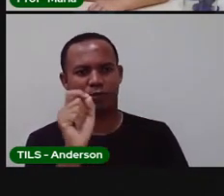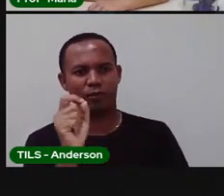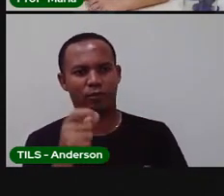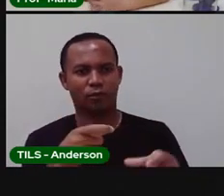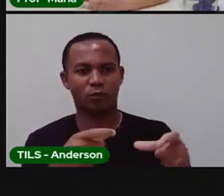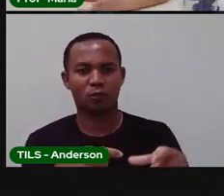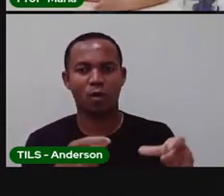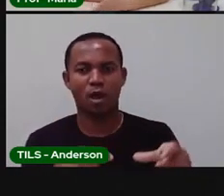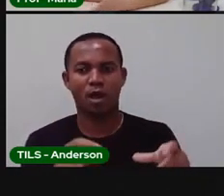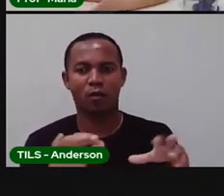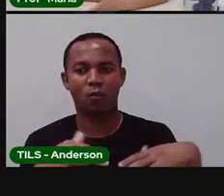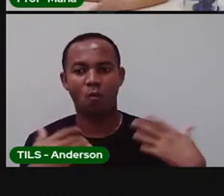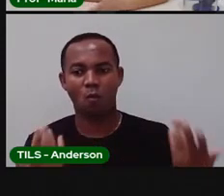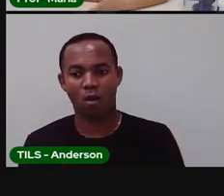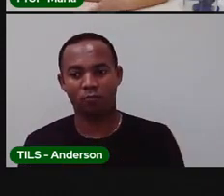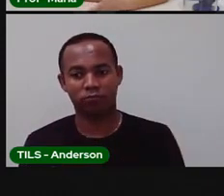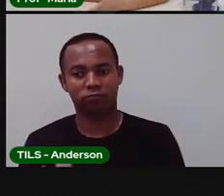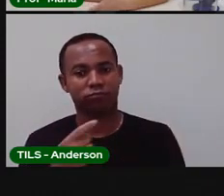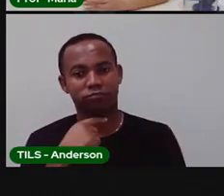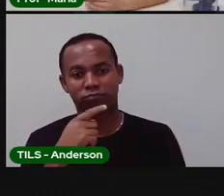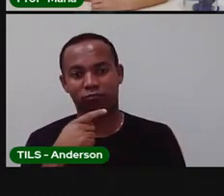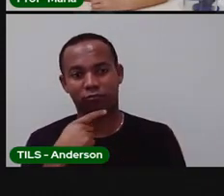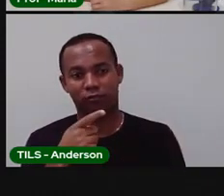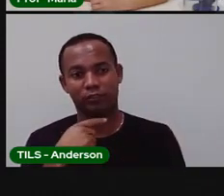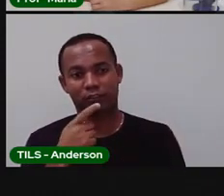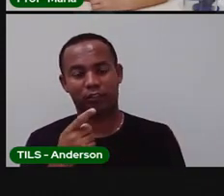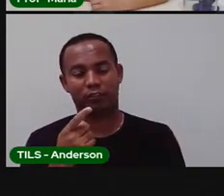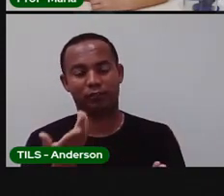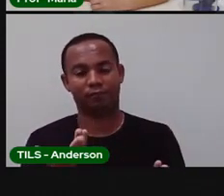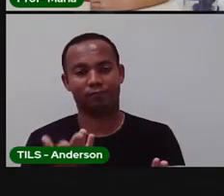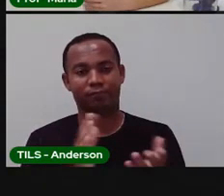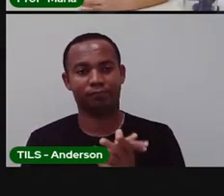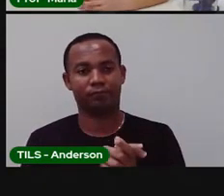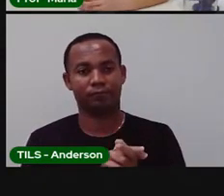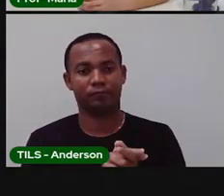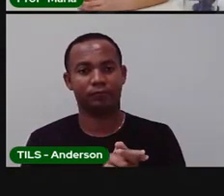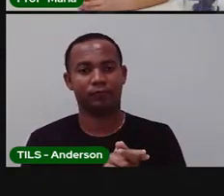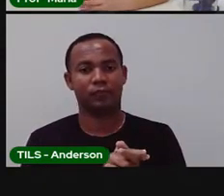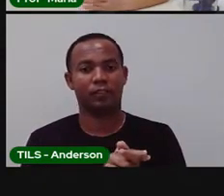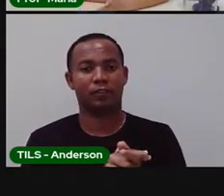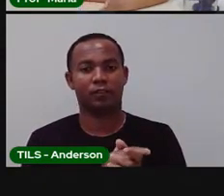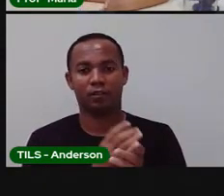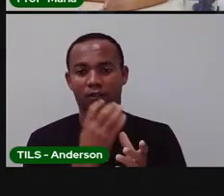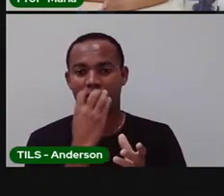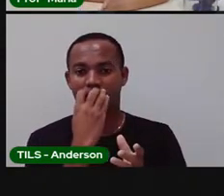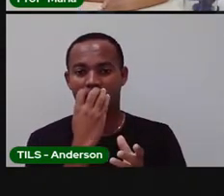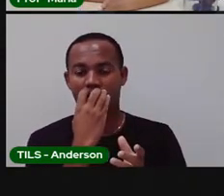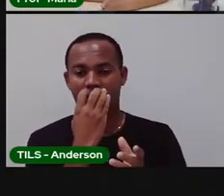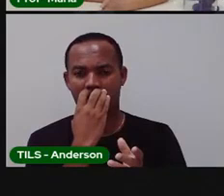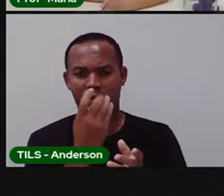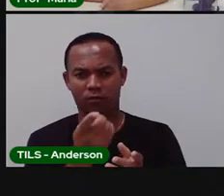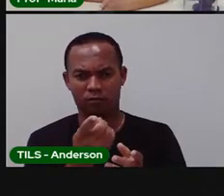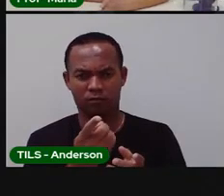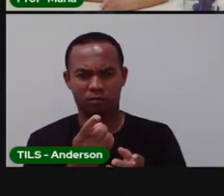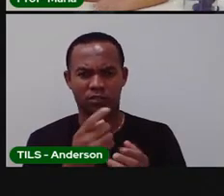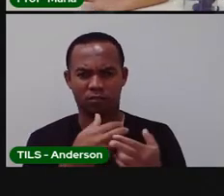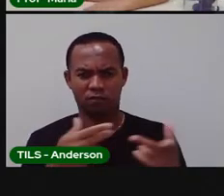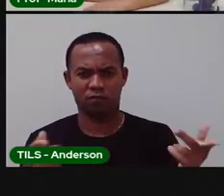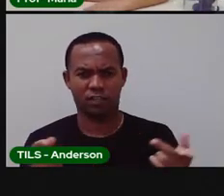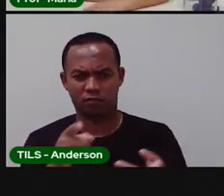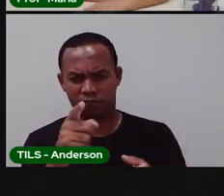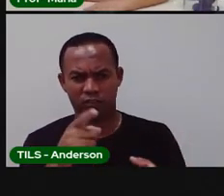vai para algum lugar? Ela não vai nascer. Já a fauna, né, os animais. Você consegue ficar sem água?